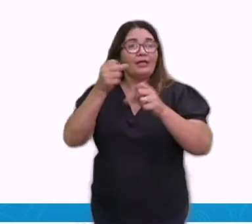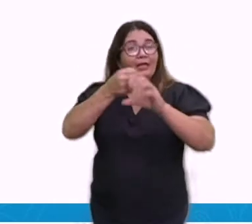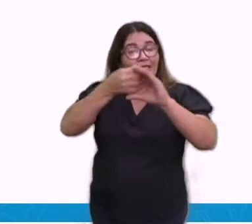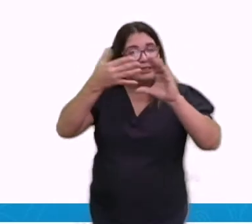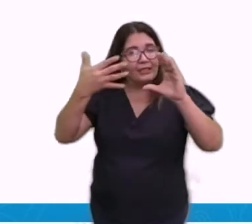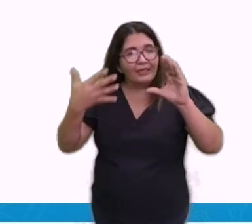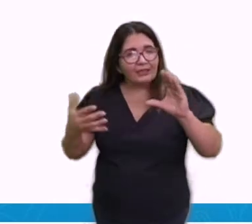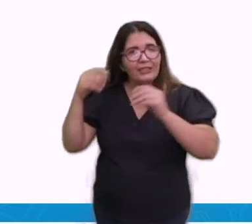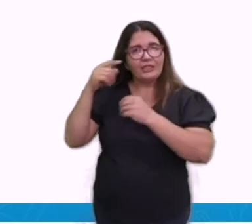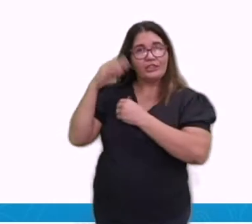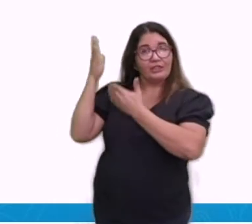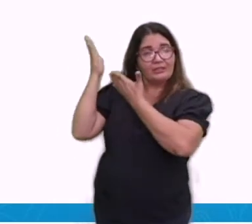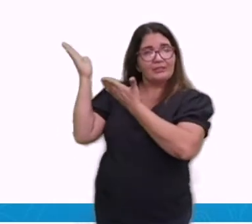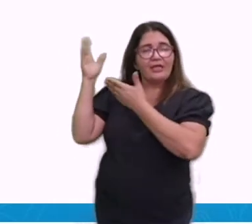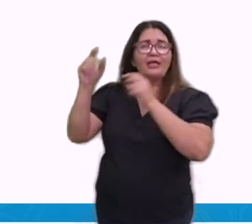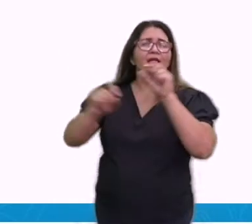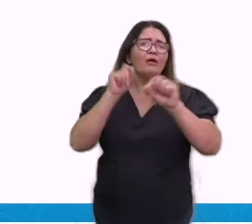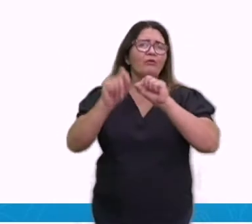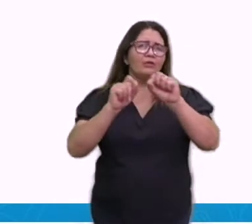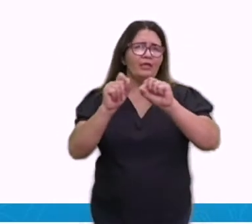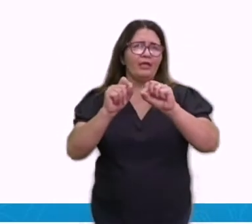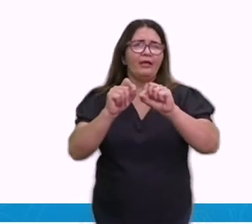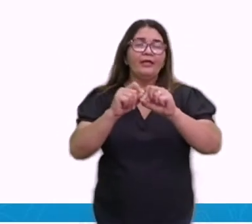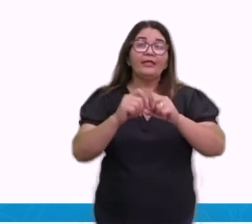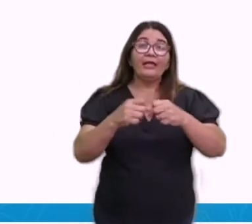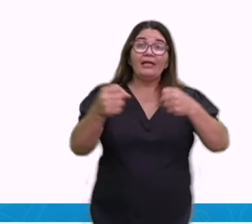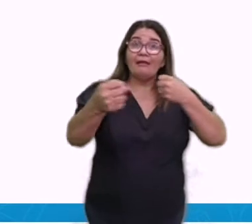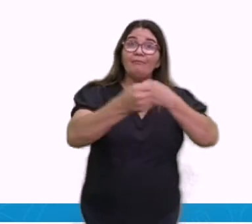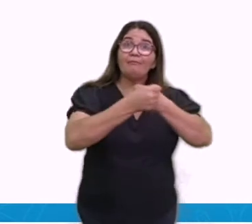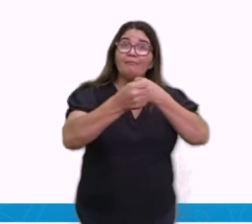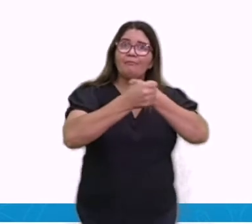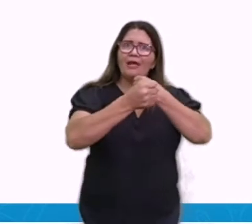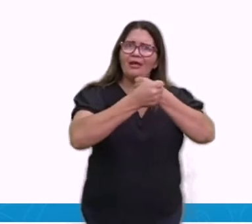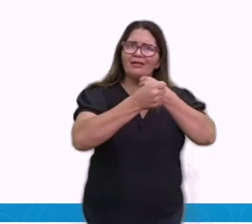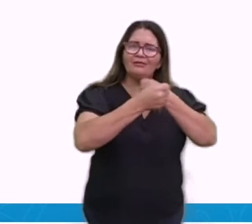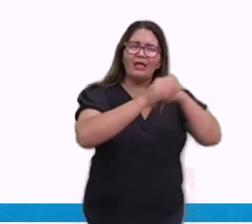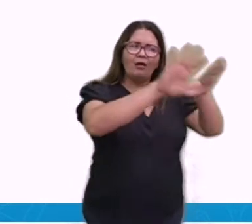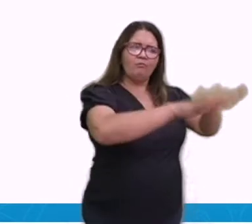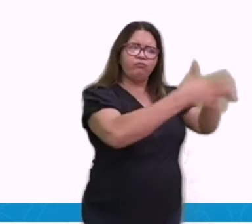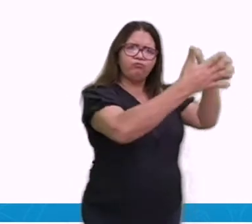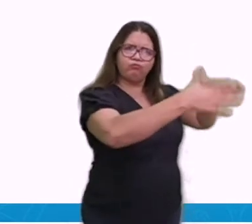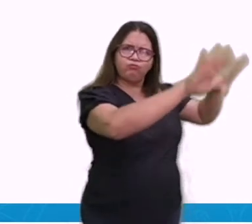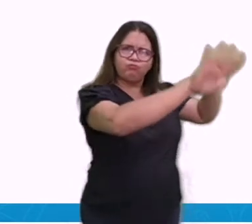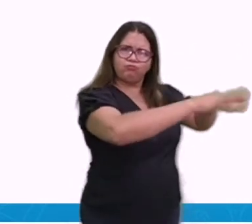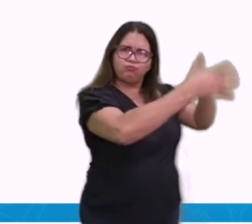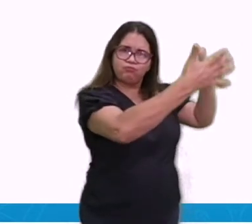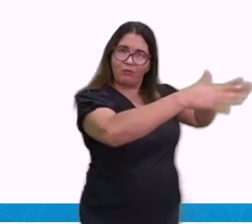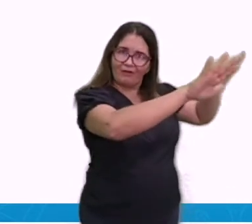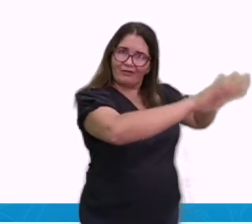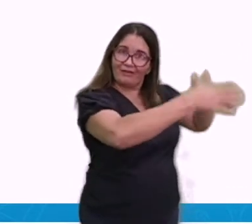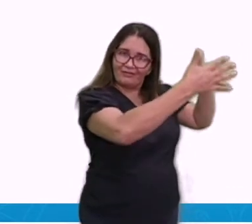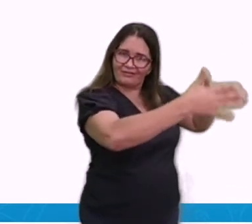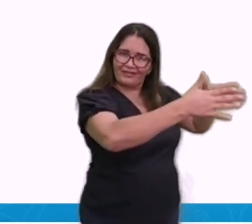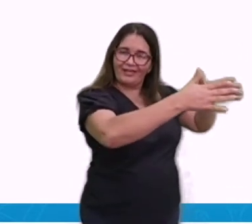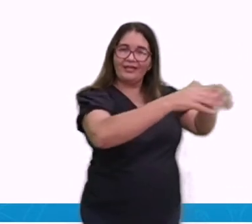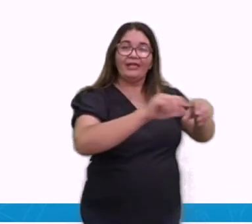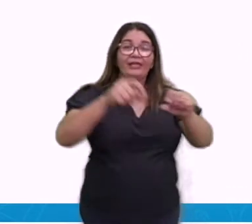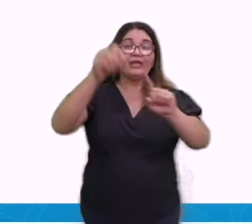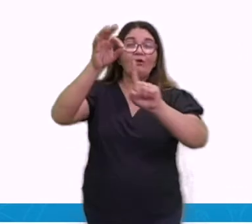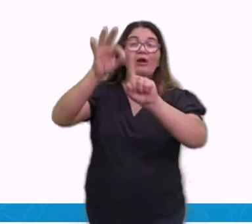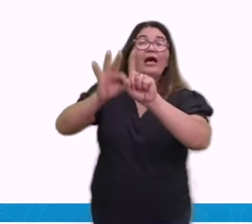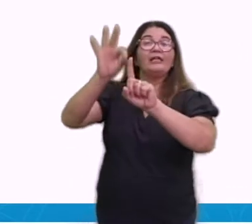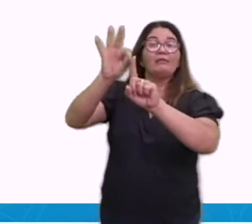regulares e bem distribuídas. É um clima muito bom. Ele é diferente do subtropical porque a temperatura do